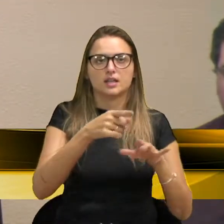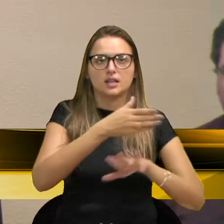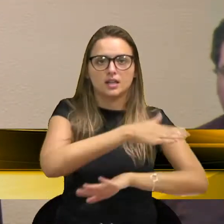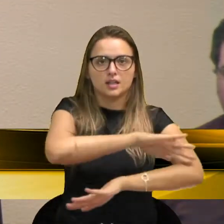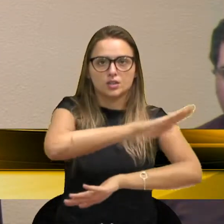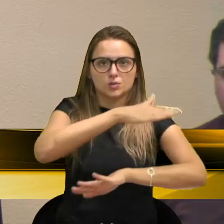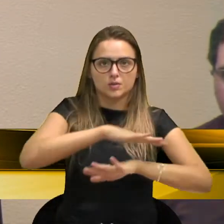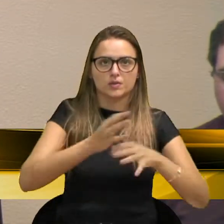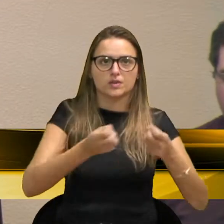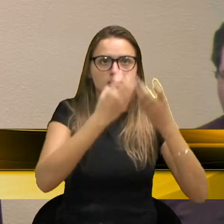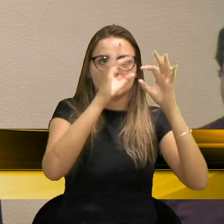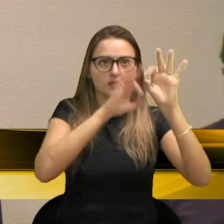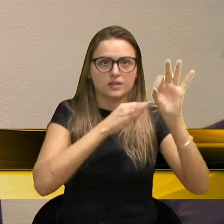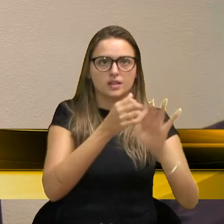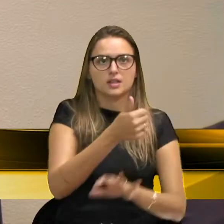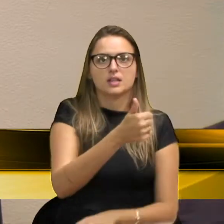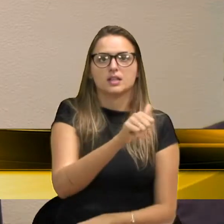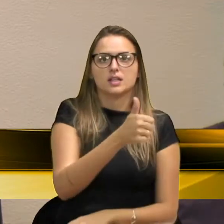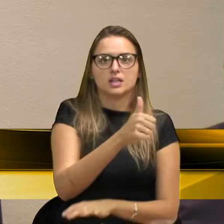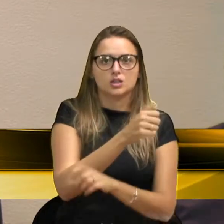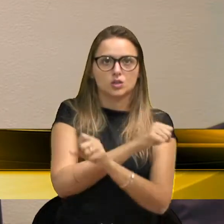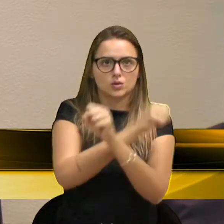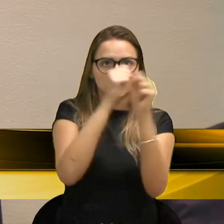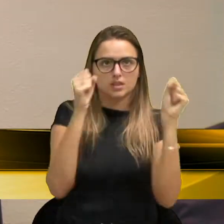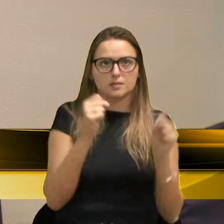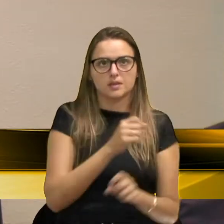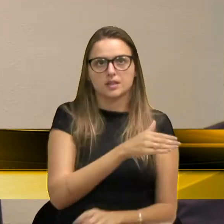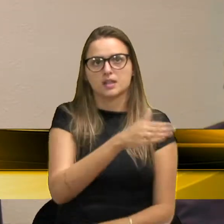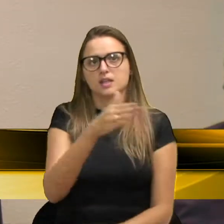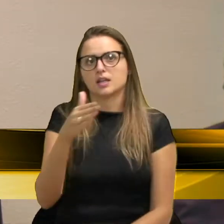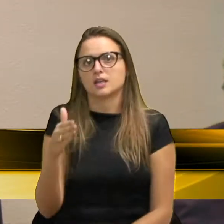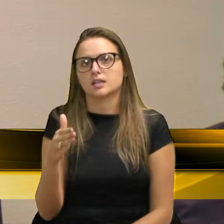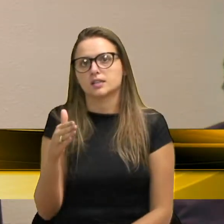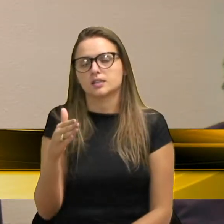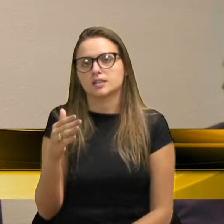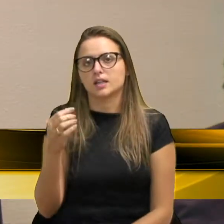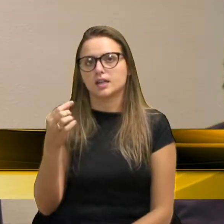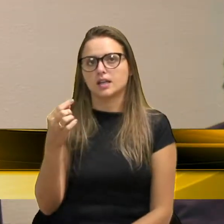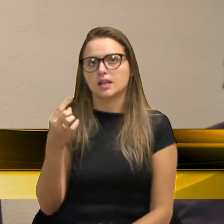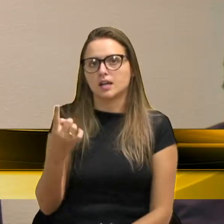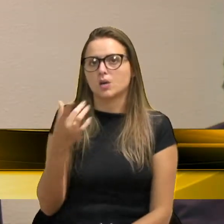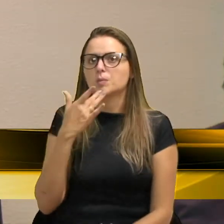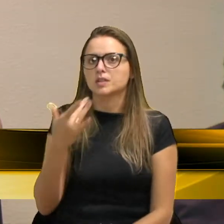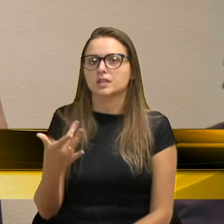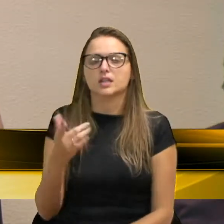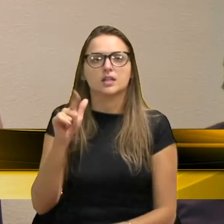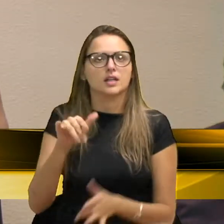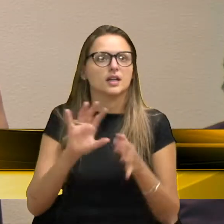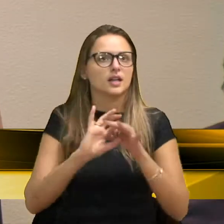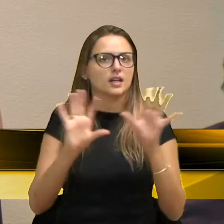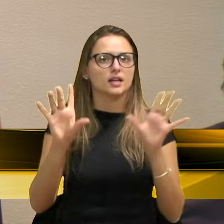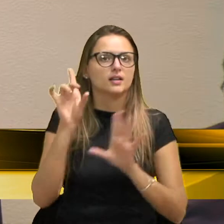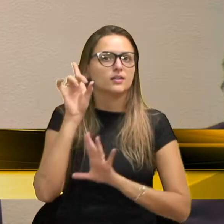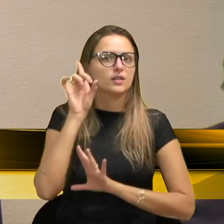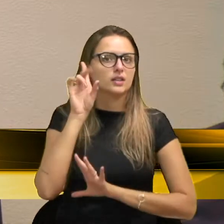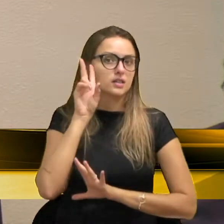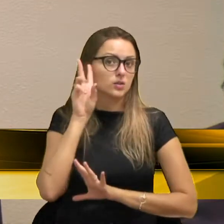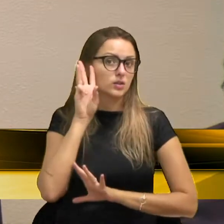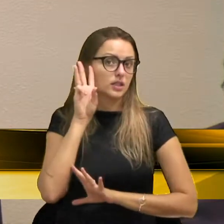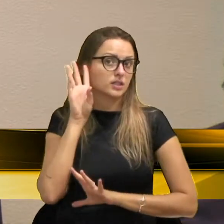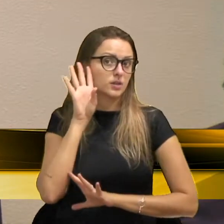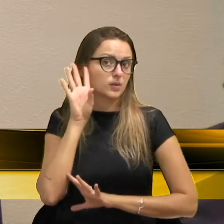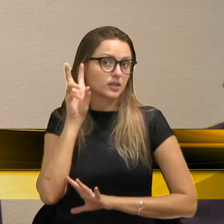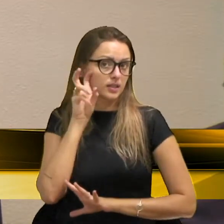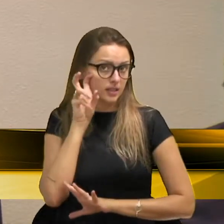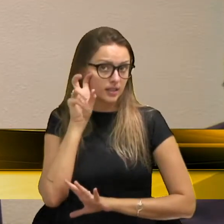11 horas, tem acesso livre, e pode ficar toda tarde, então, isso vale para todos, todos os dias, então, essa